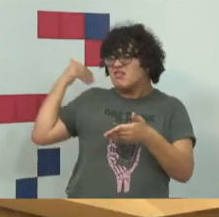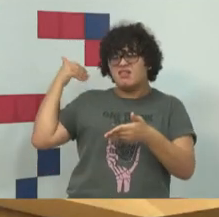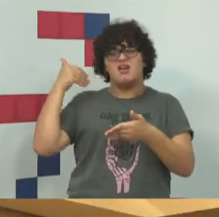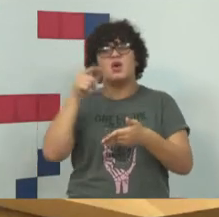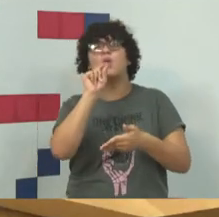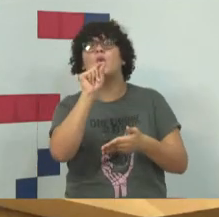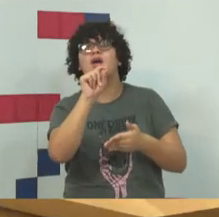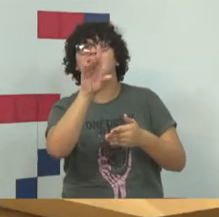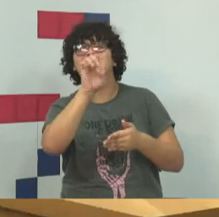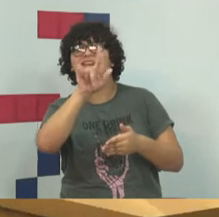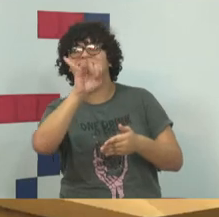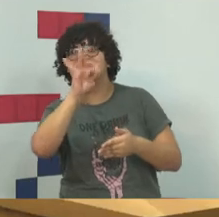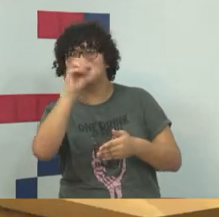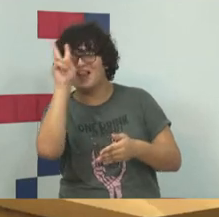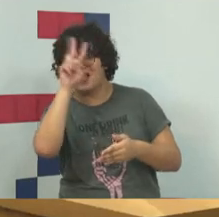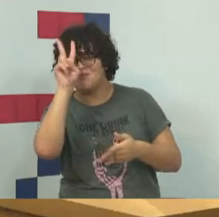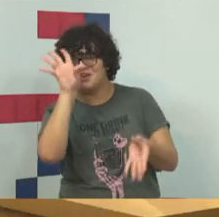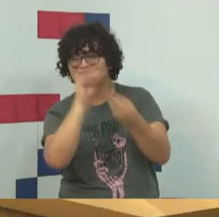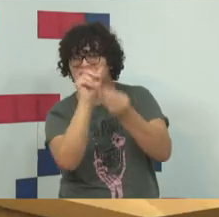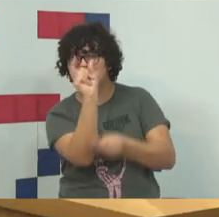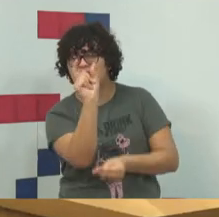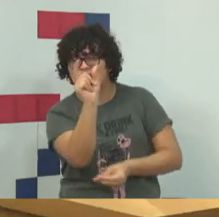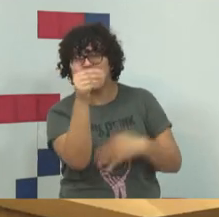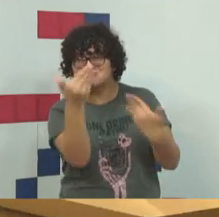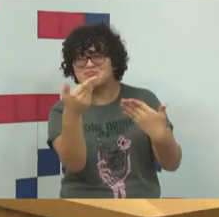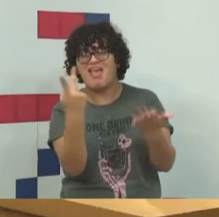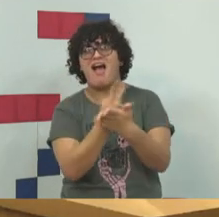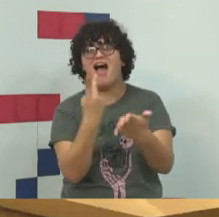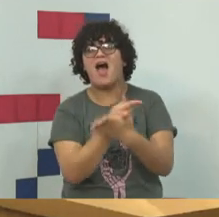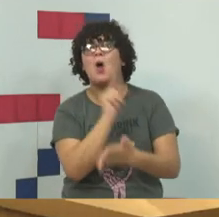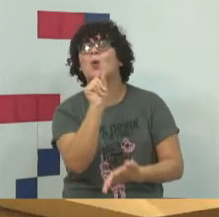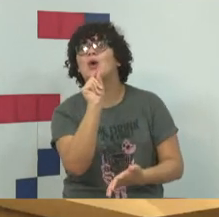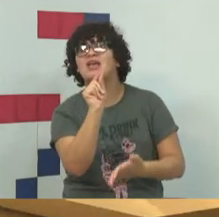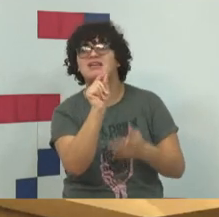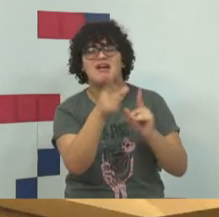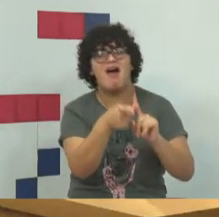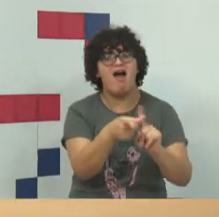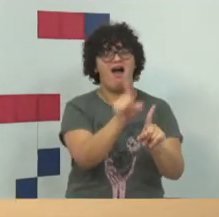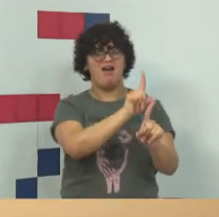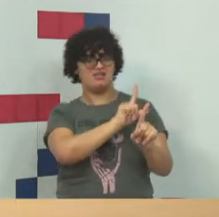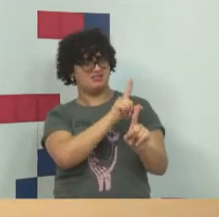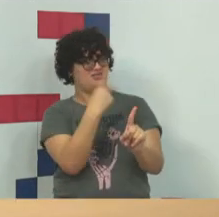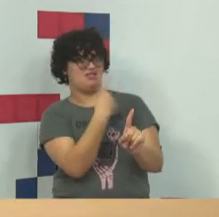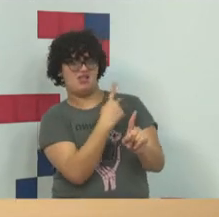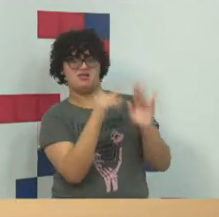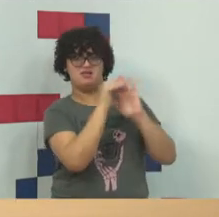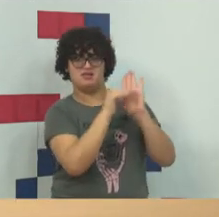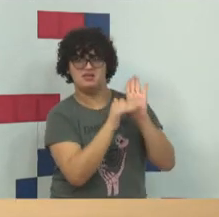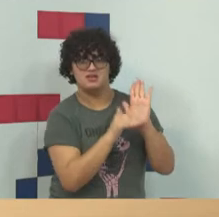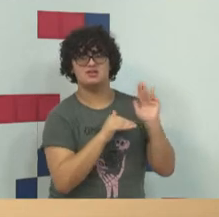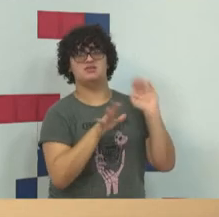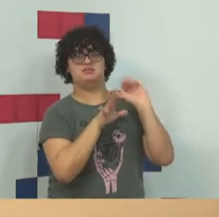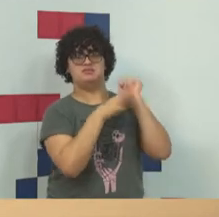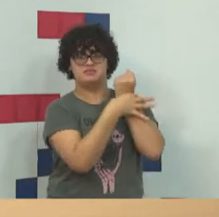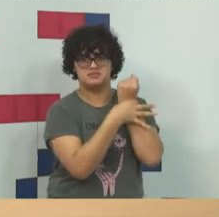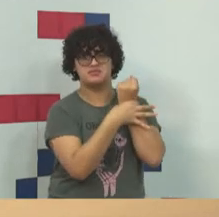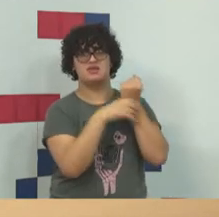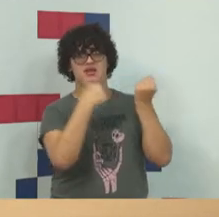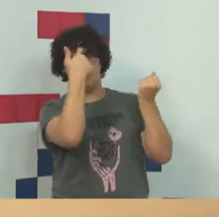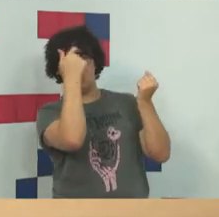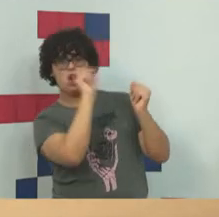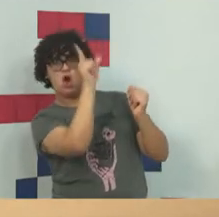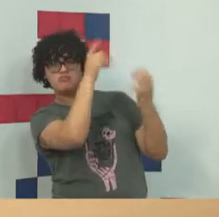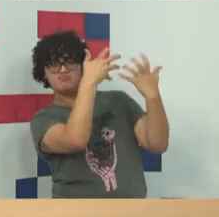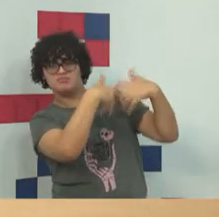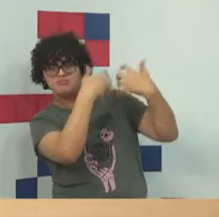e se esqueceu de raciocinar tudo o que vem antes do delito. Os princípios, as garantias, as lógicas